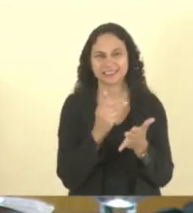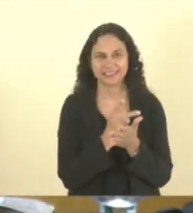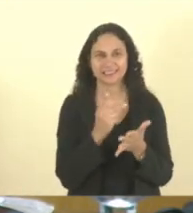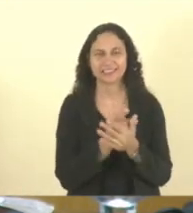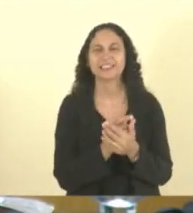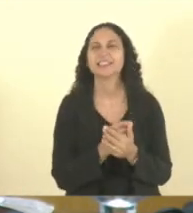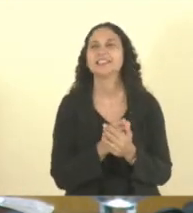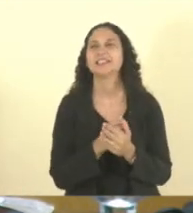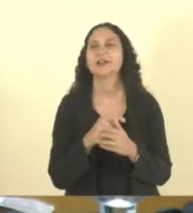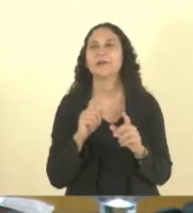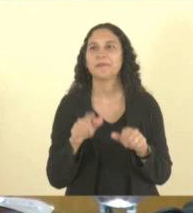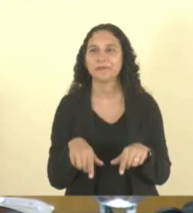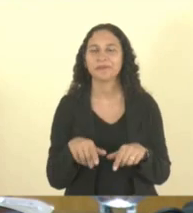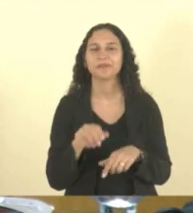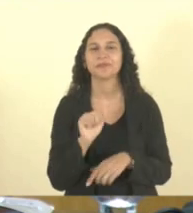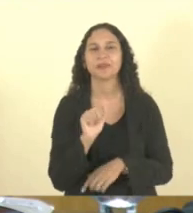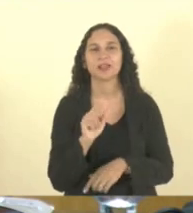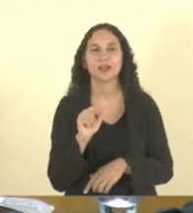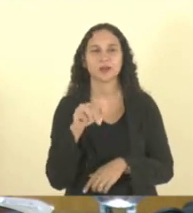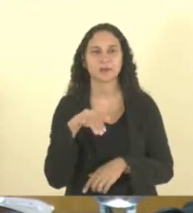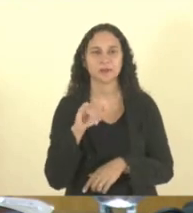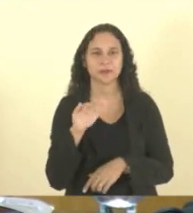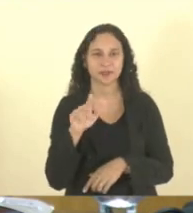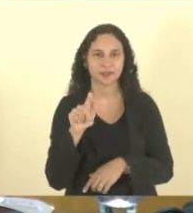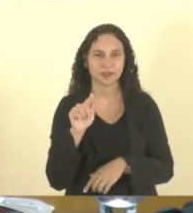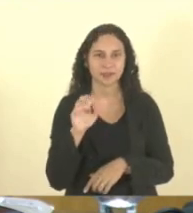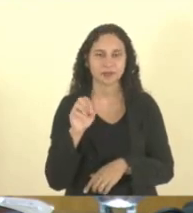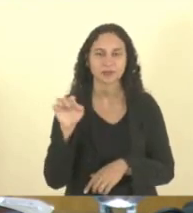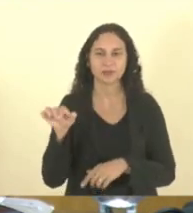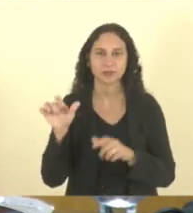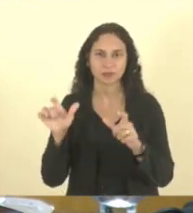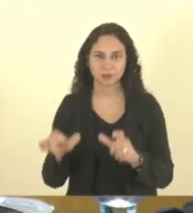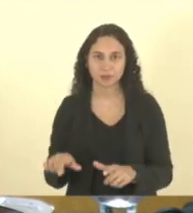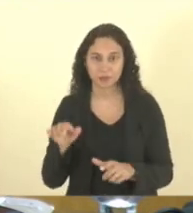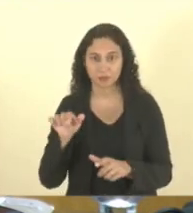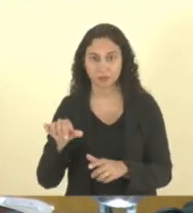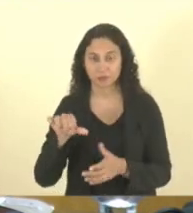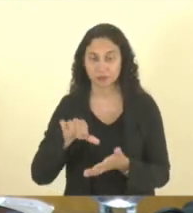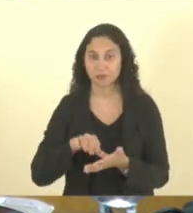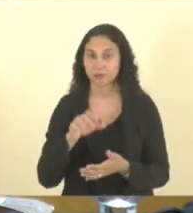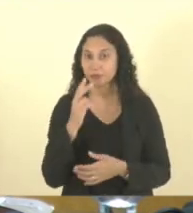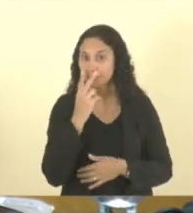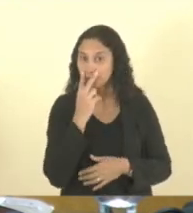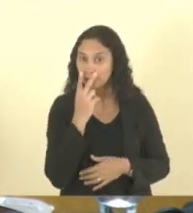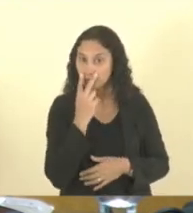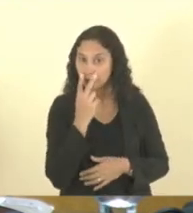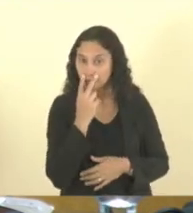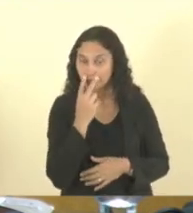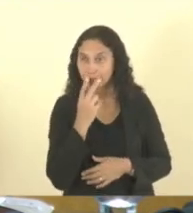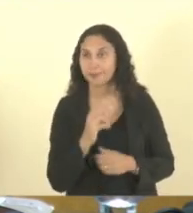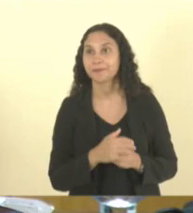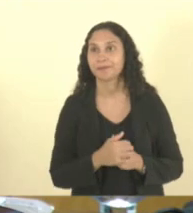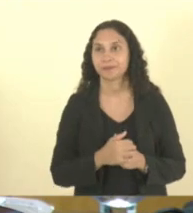Idade Pública o Instituto Almigos de Livros do município de Vitória e depois já estamos na pauta